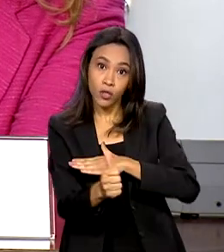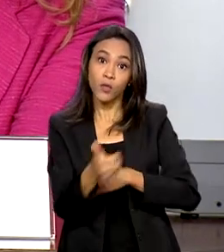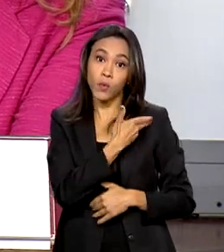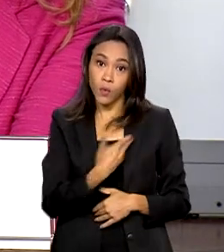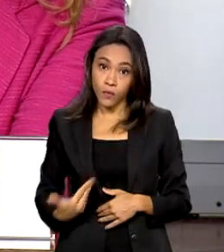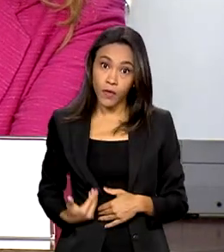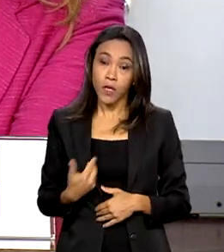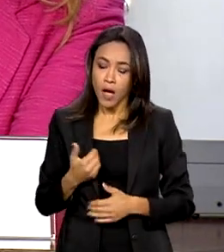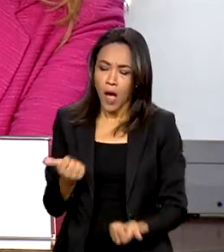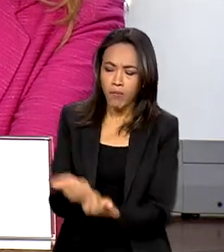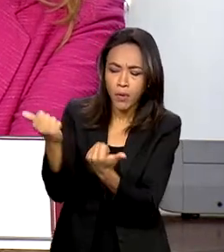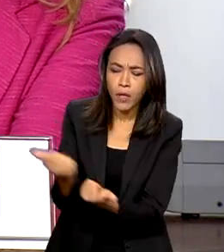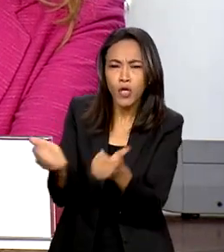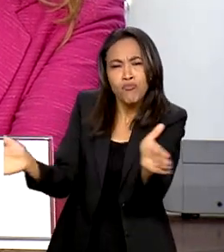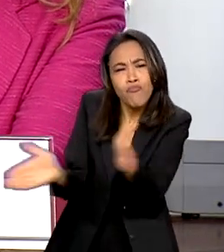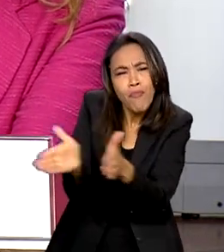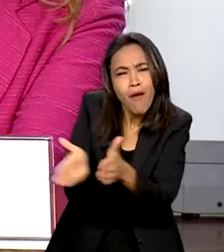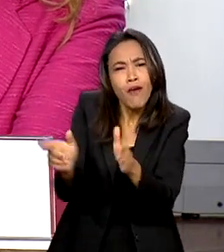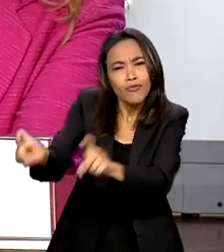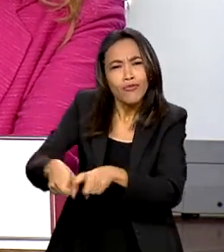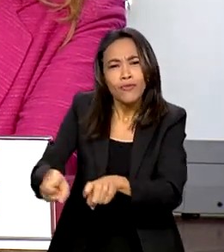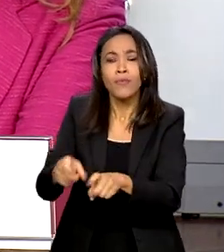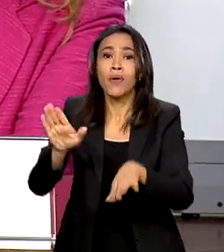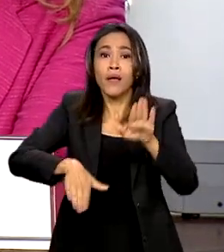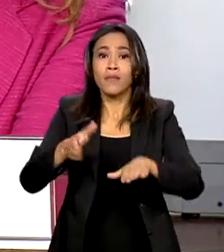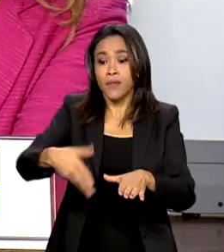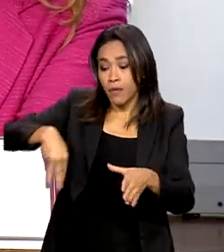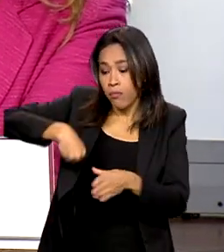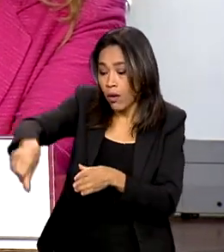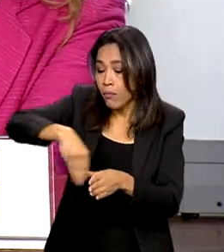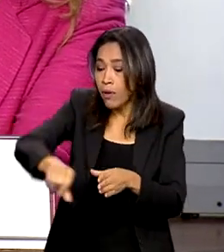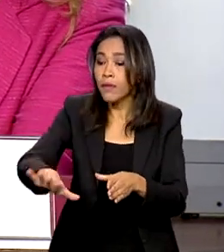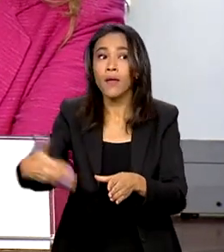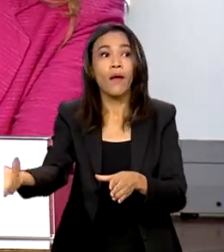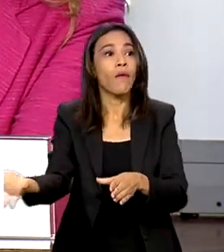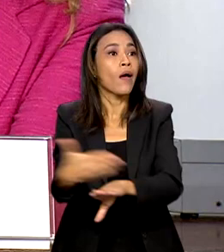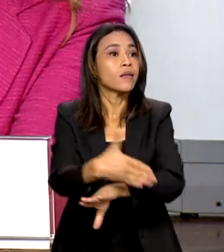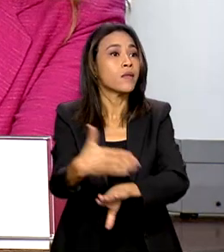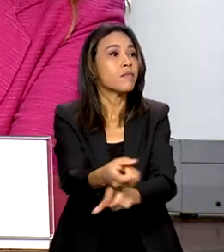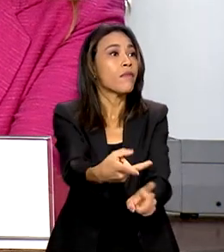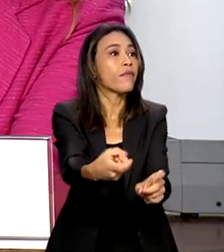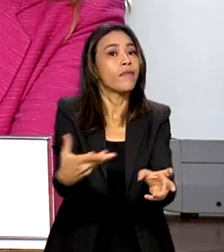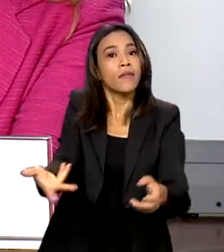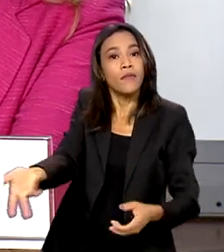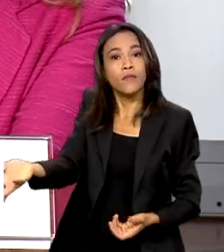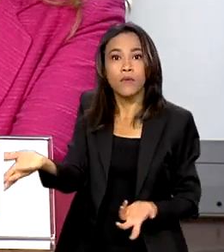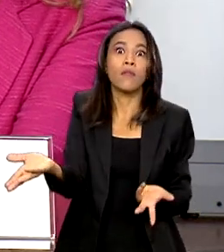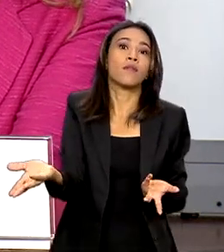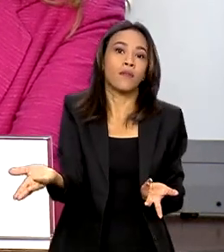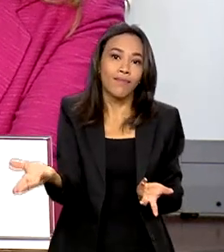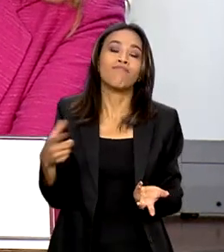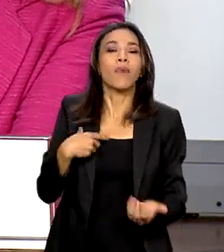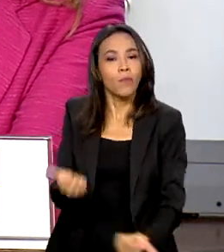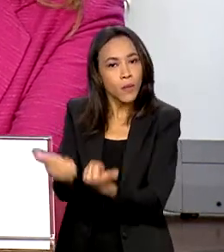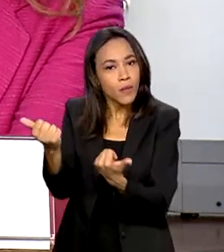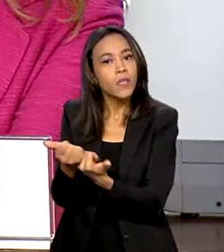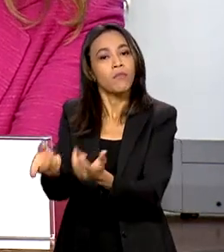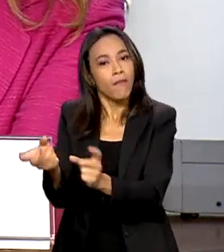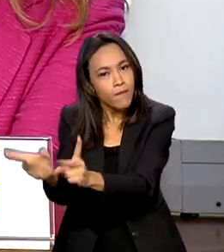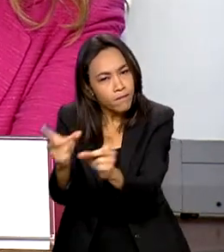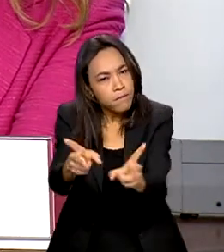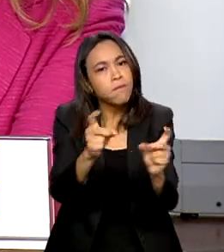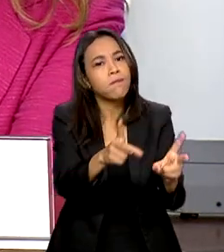pequeno e médio produtor rural que muitas vezes plantam e não tem acesso ao mercado para vender os seus produtos. Ou muitas vezes